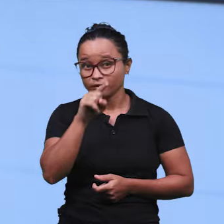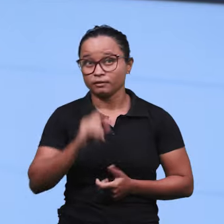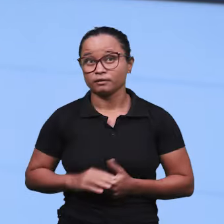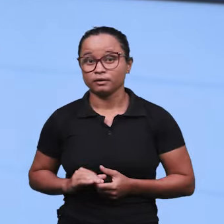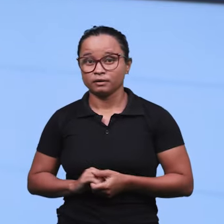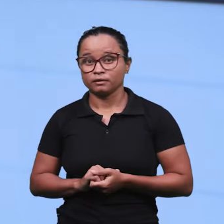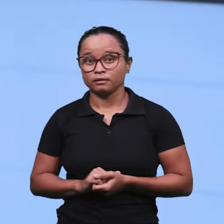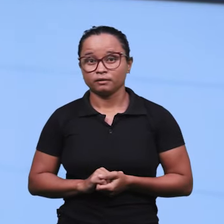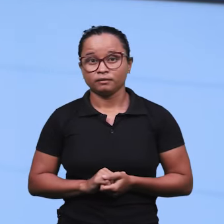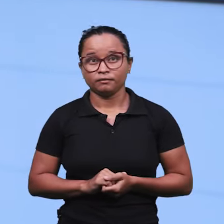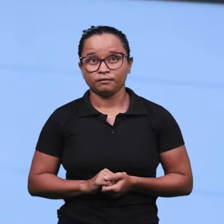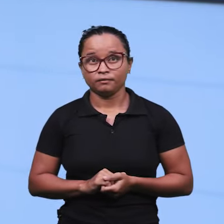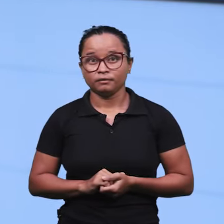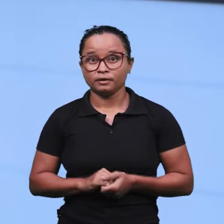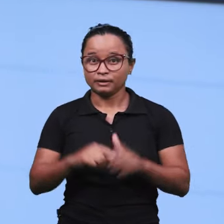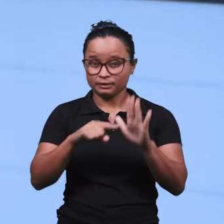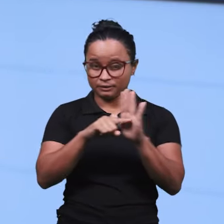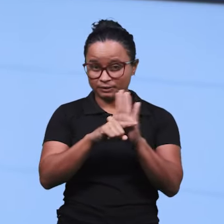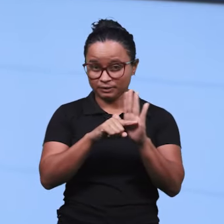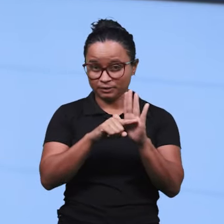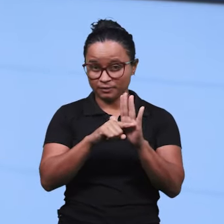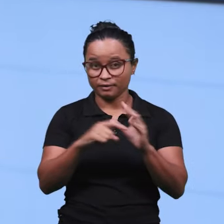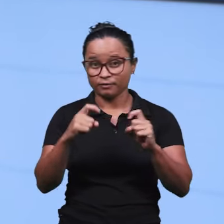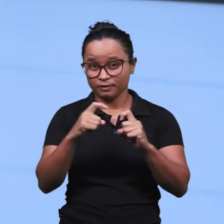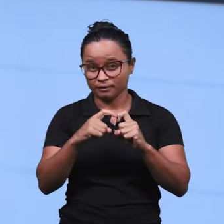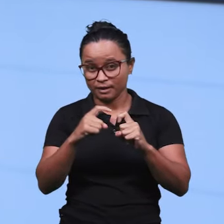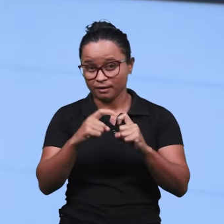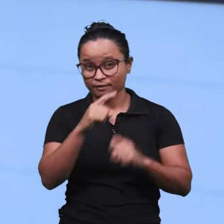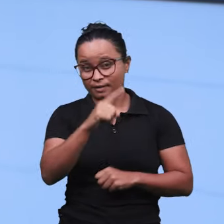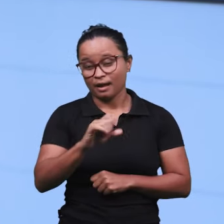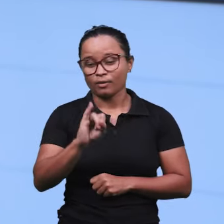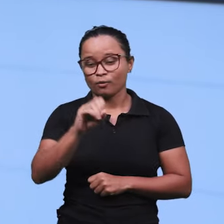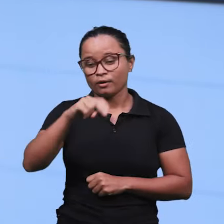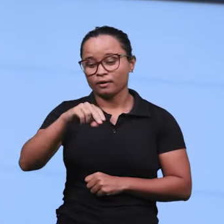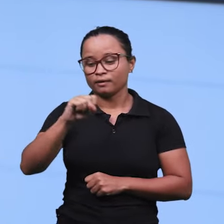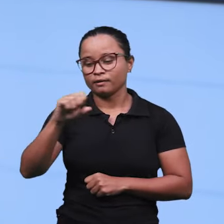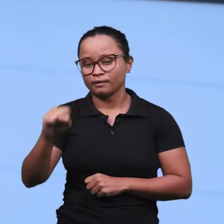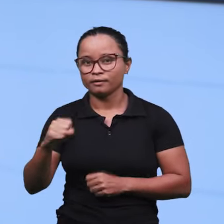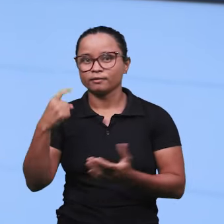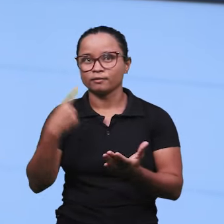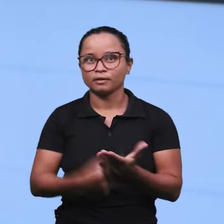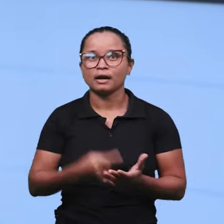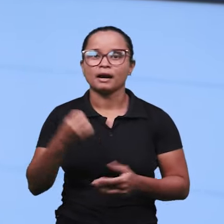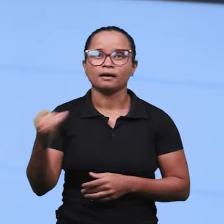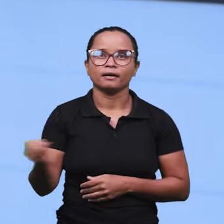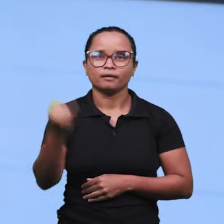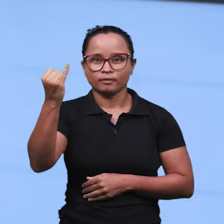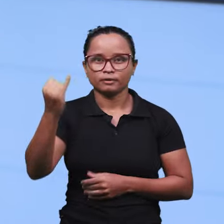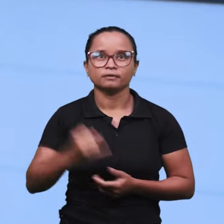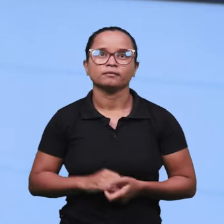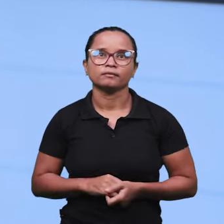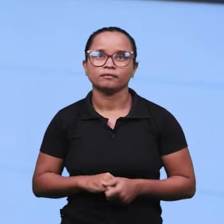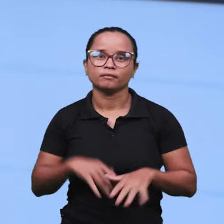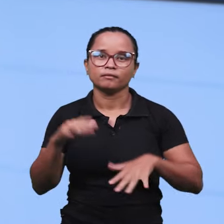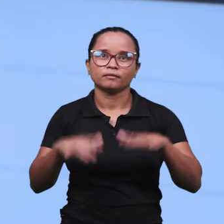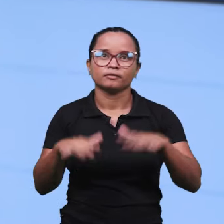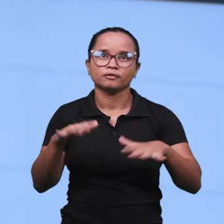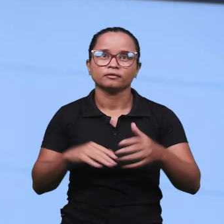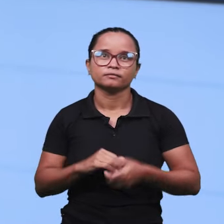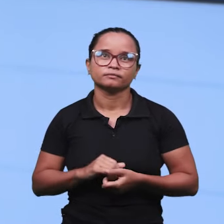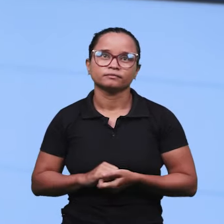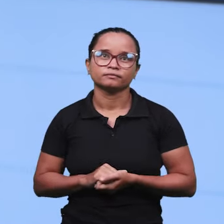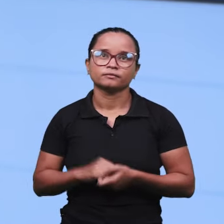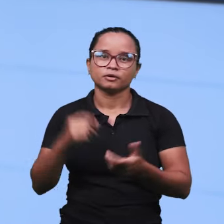passando por uma questão de ter uma perícia marcada, vai marcar, está buscando esse direito, é importante, assim, às vezes você